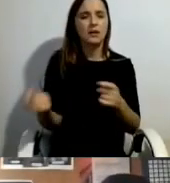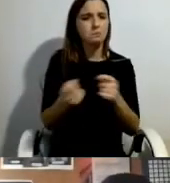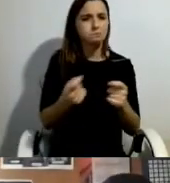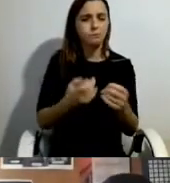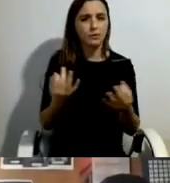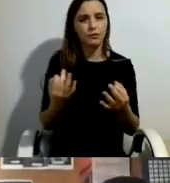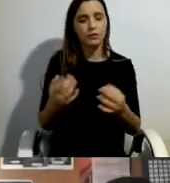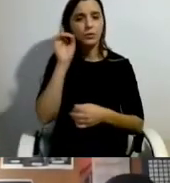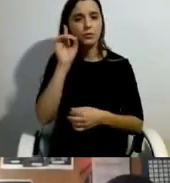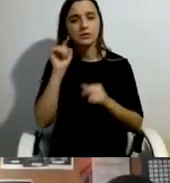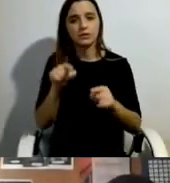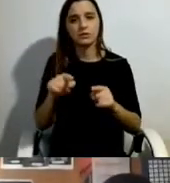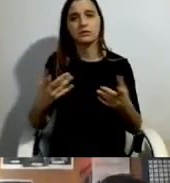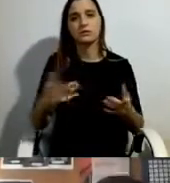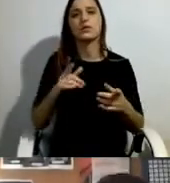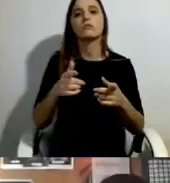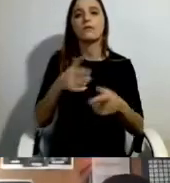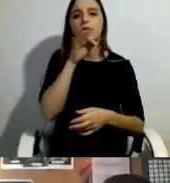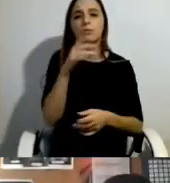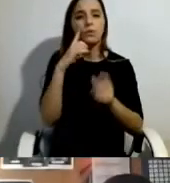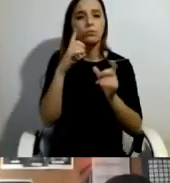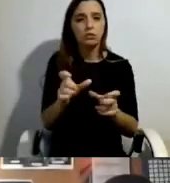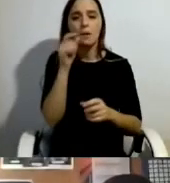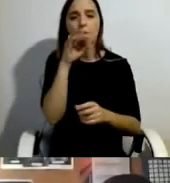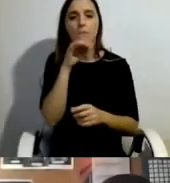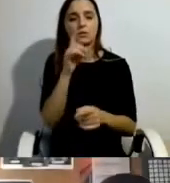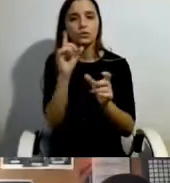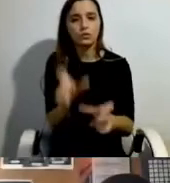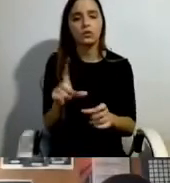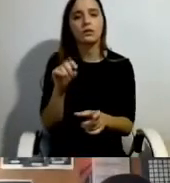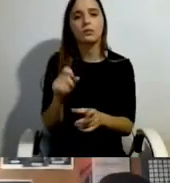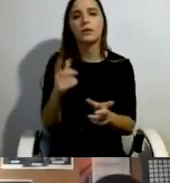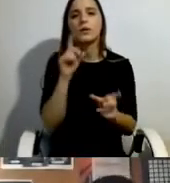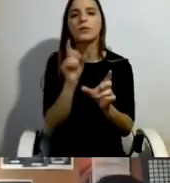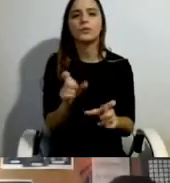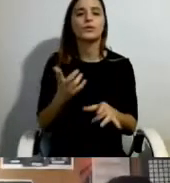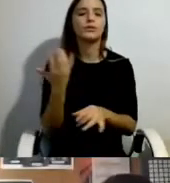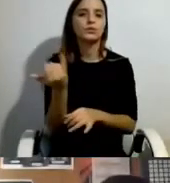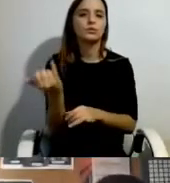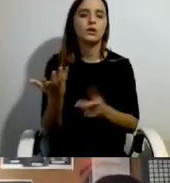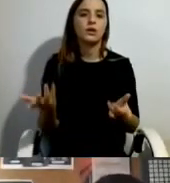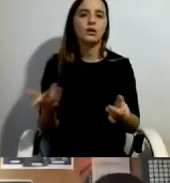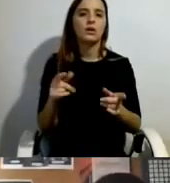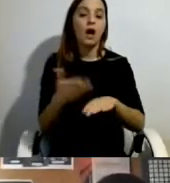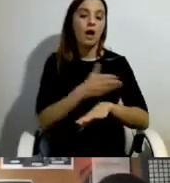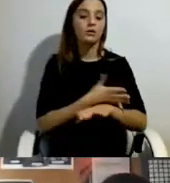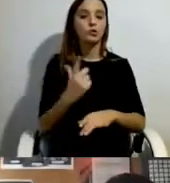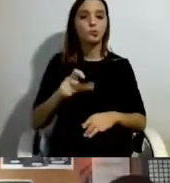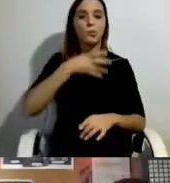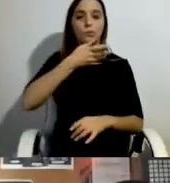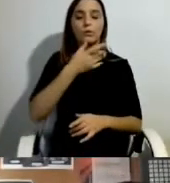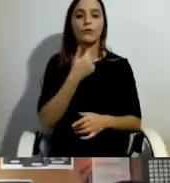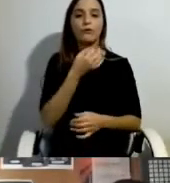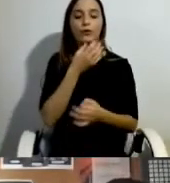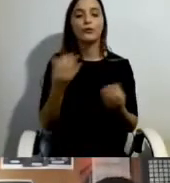importante nisto. Portanto, controle familiar, controle parental e também controle institucional. No painel anterior, agora, falou-se muito